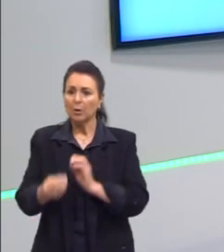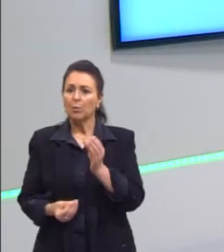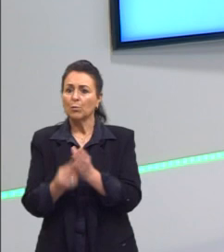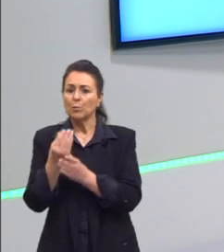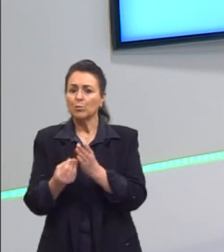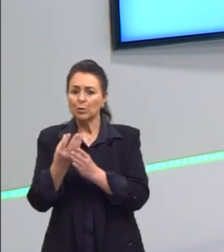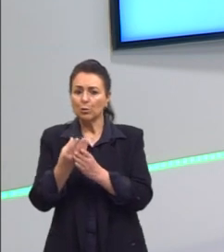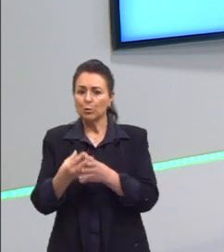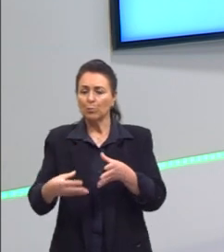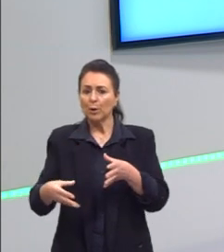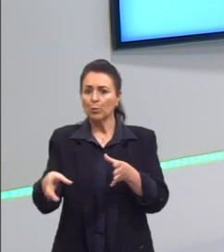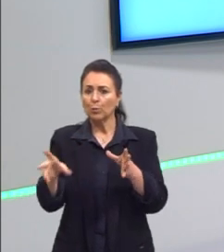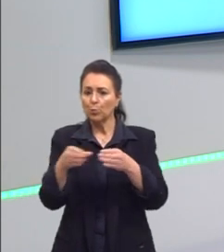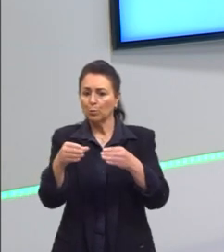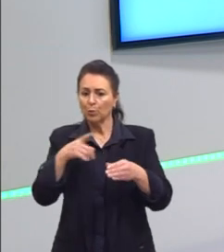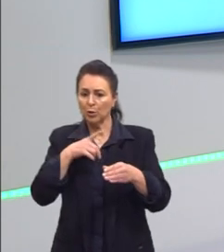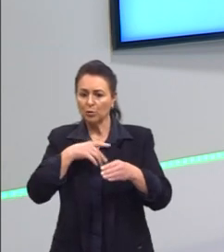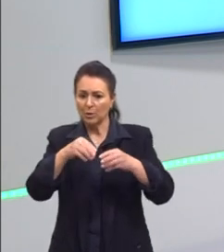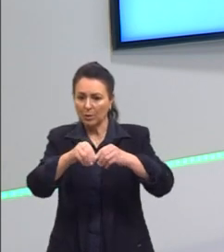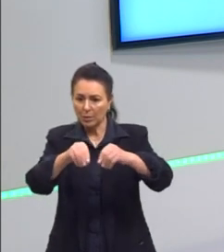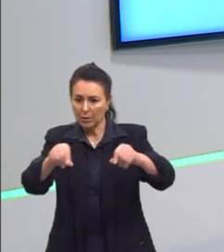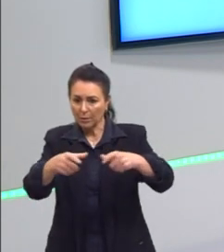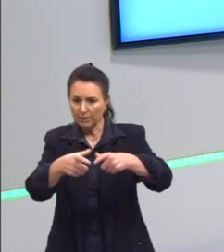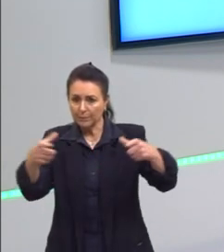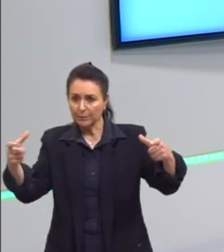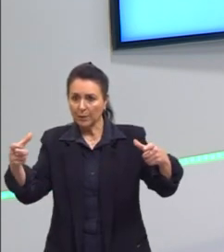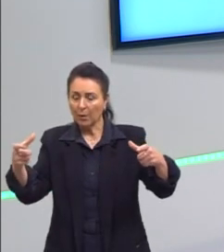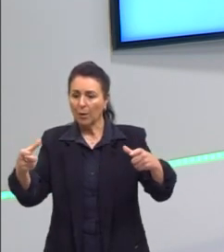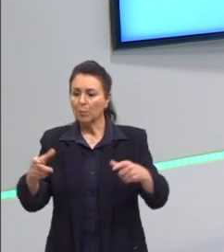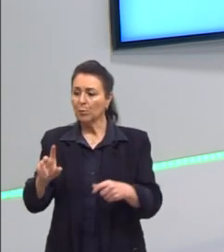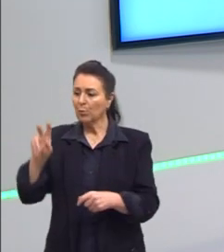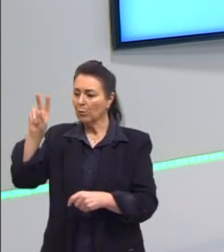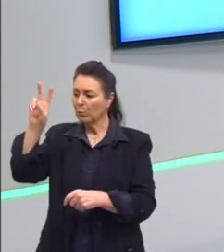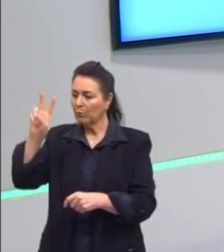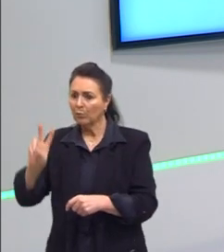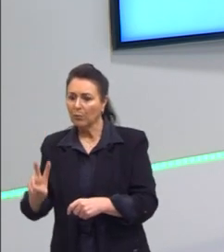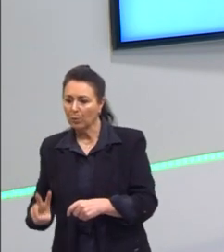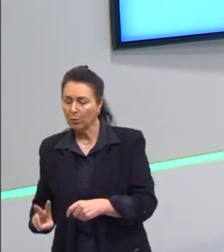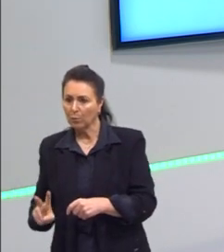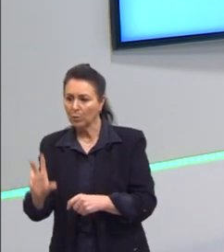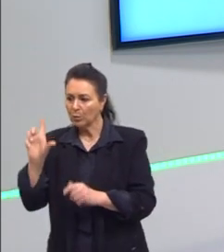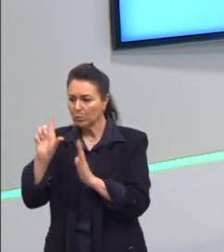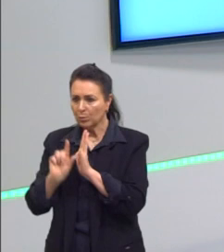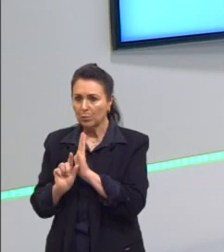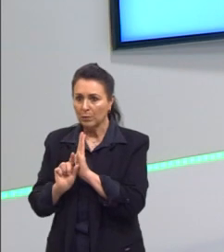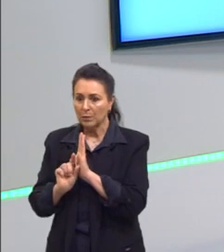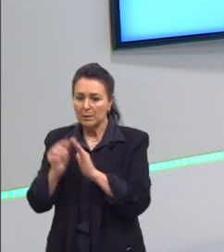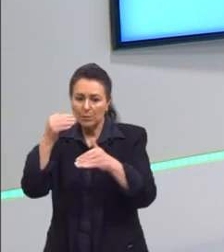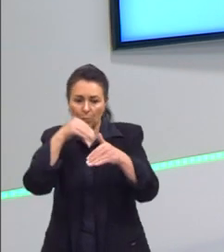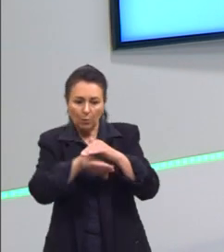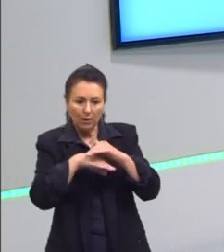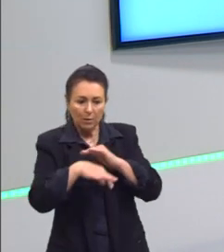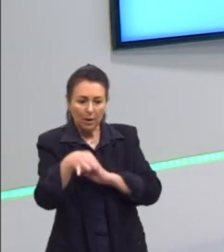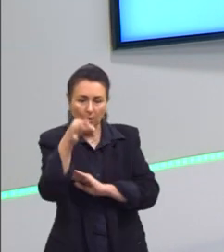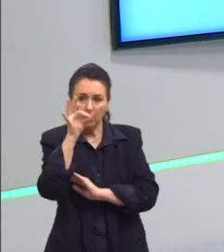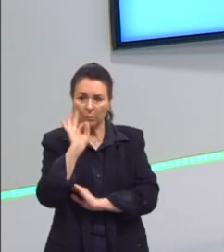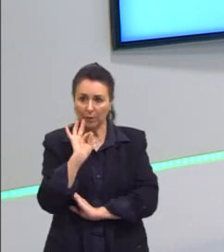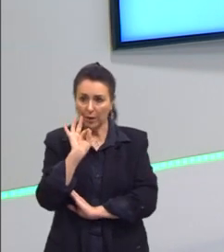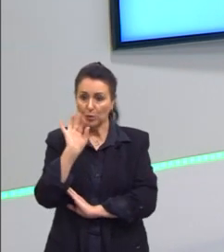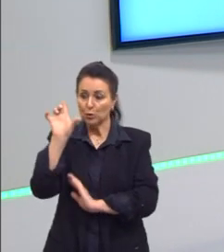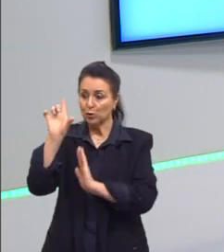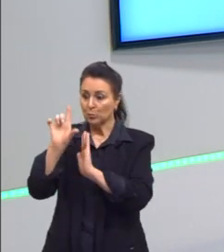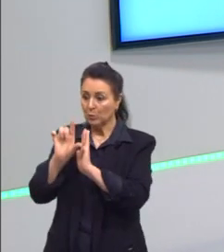latifundiários para que o preço não baixasse tanto. Então, se eles ficassem estocando café, eles iam diminuir a